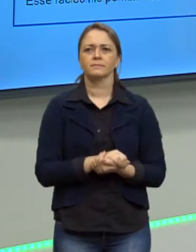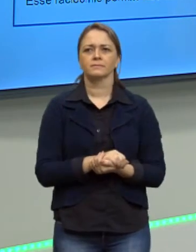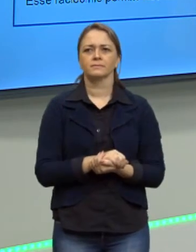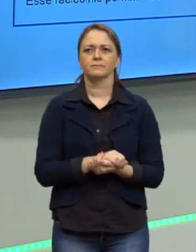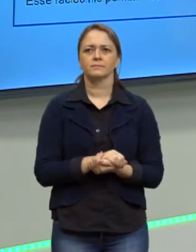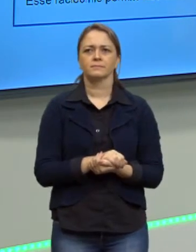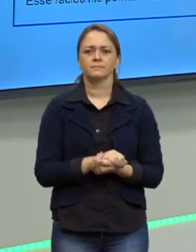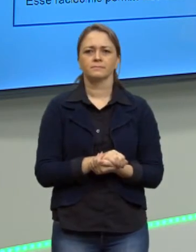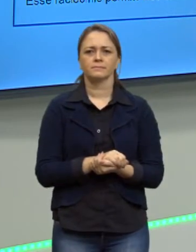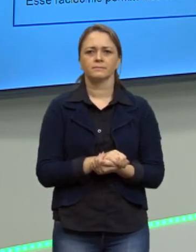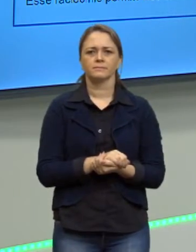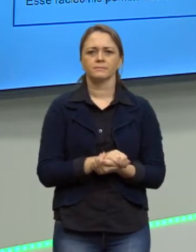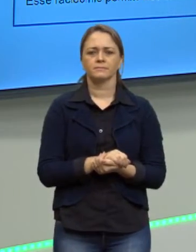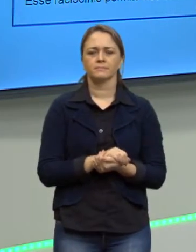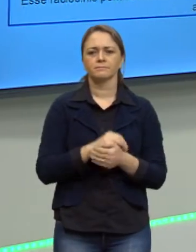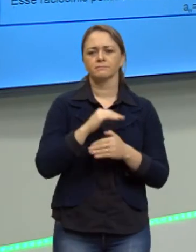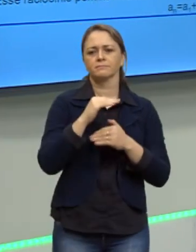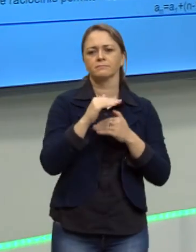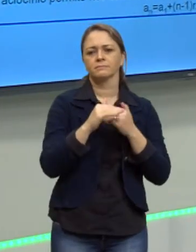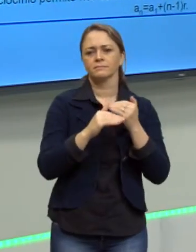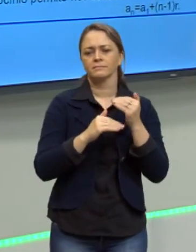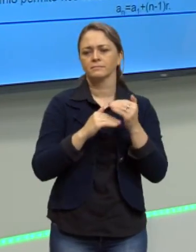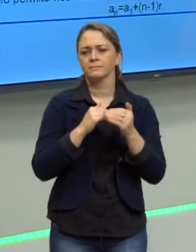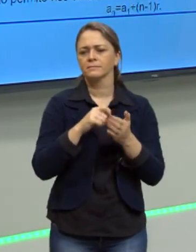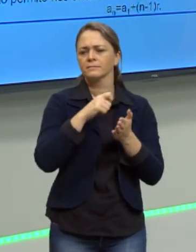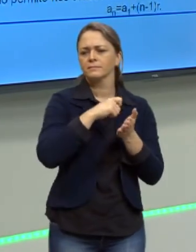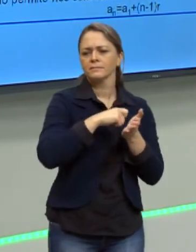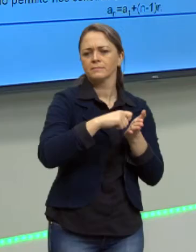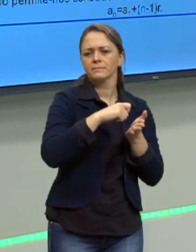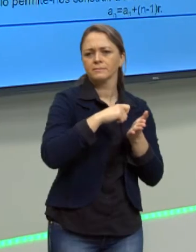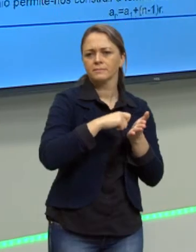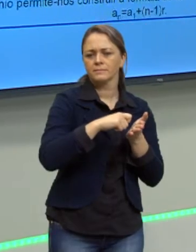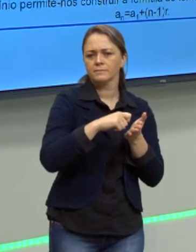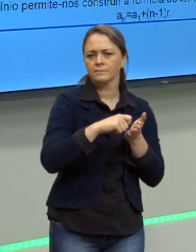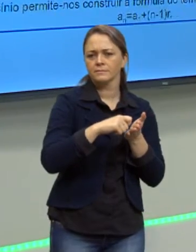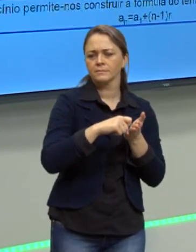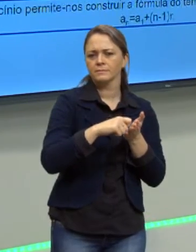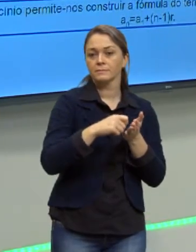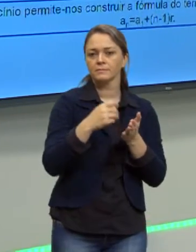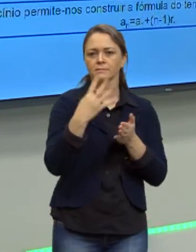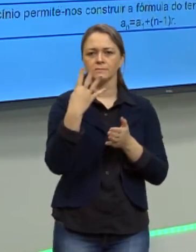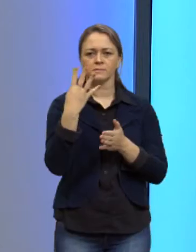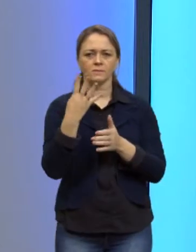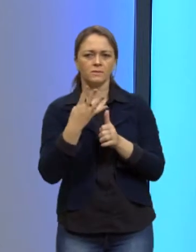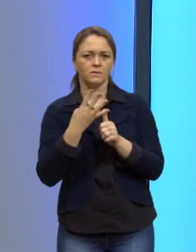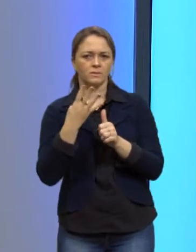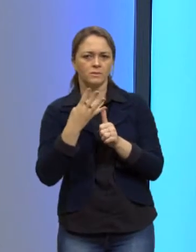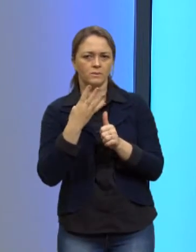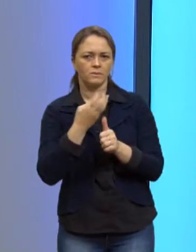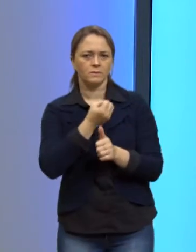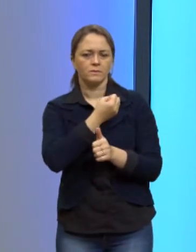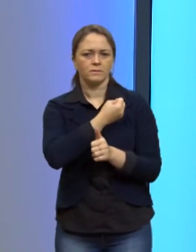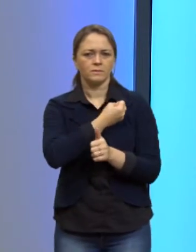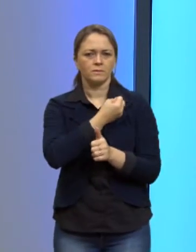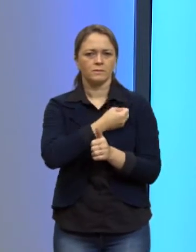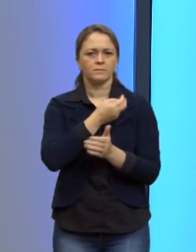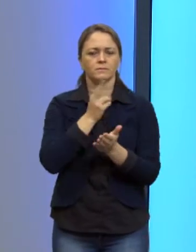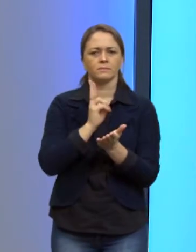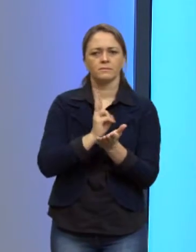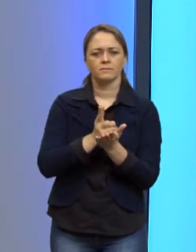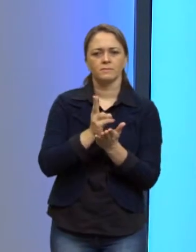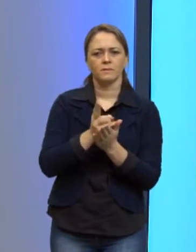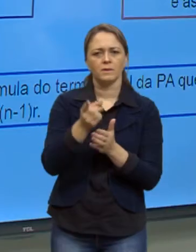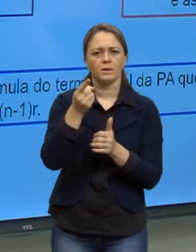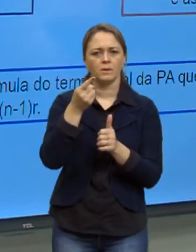Bom, por esse processo, então, a gente pode escrever que, se eu quiser o quarto termo da sequência, eu vou pegar o